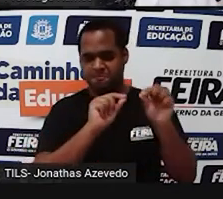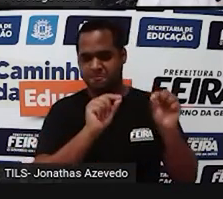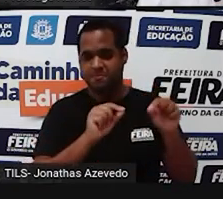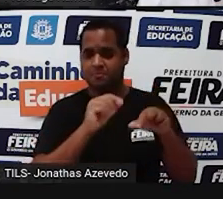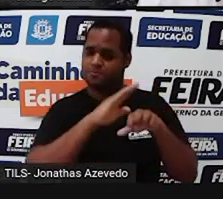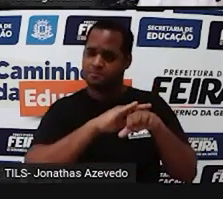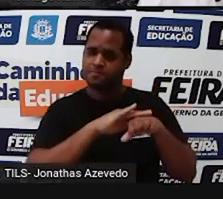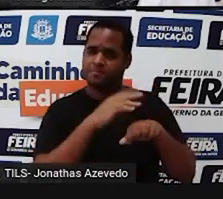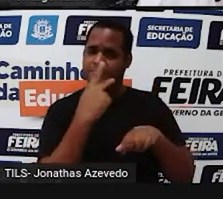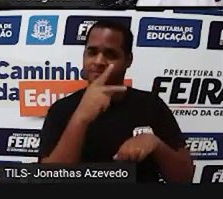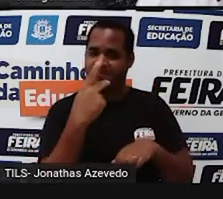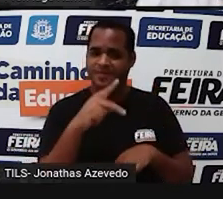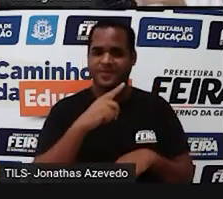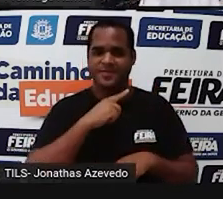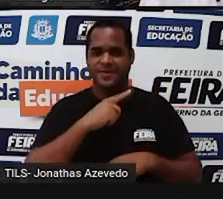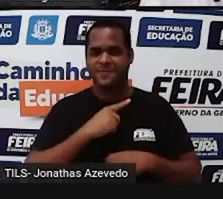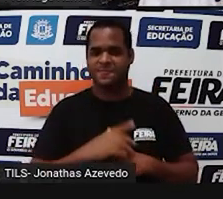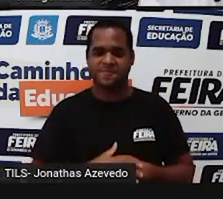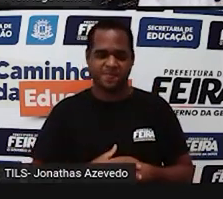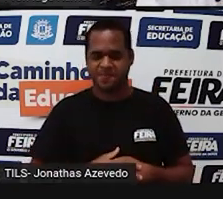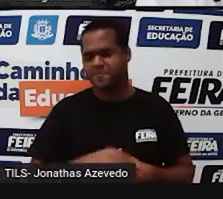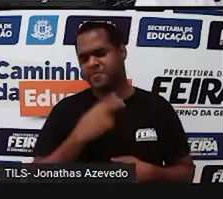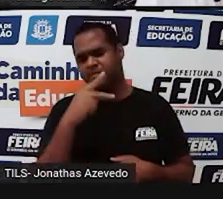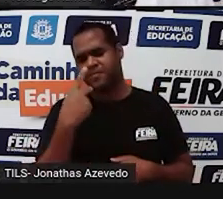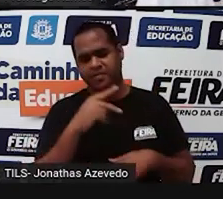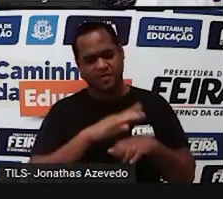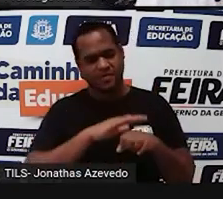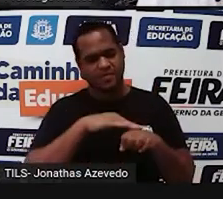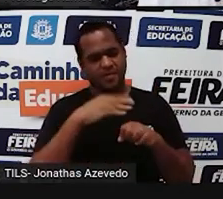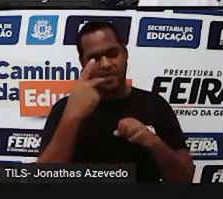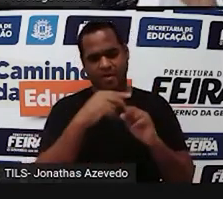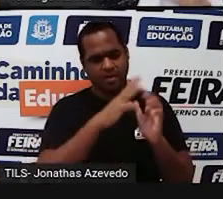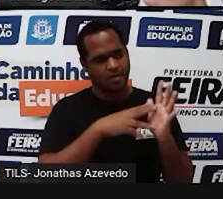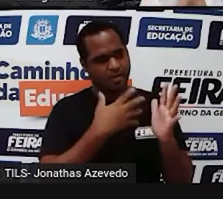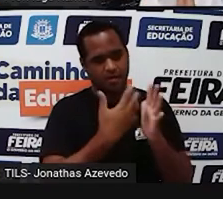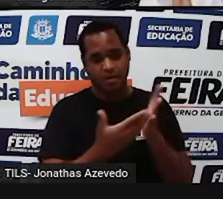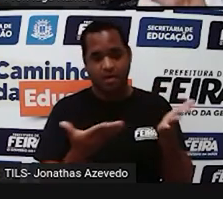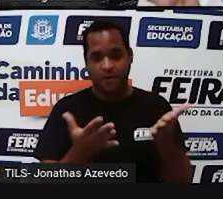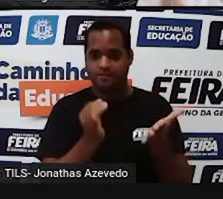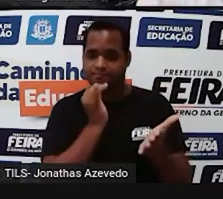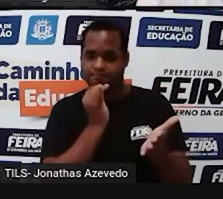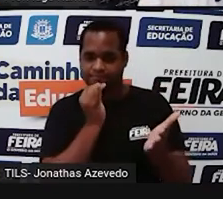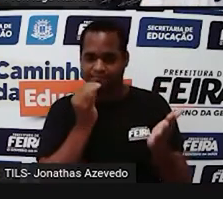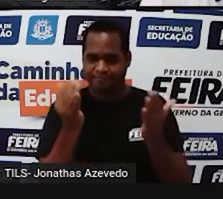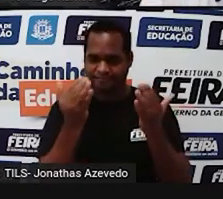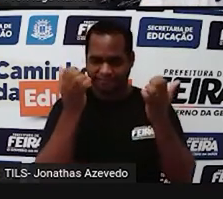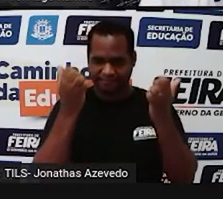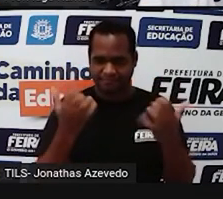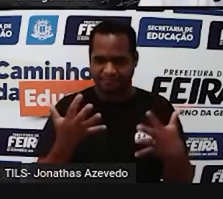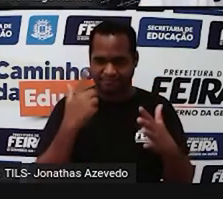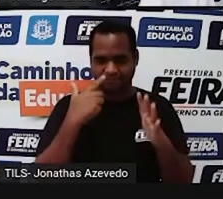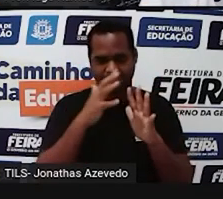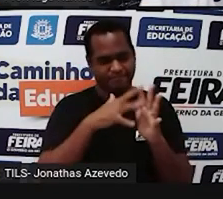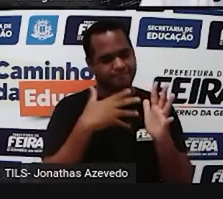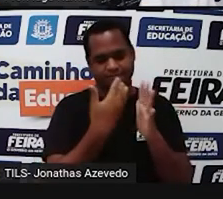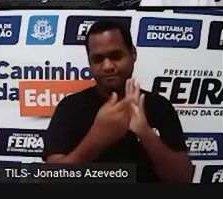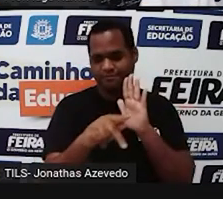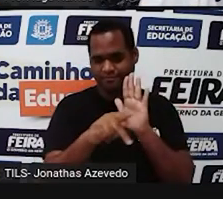de fazer isso, tá bom? Você vai fazer isso com aquela tabela, mas, é claro, eu vou te dar um exemplo próprio da tabela mesmo.